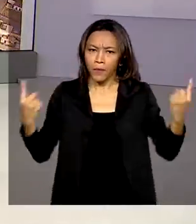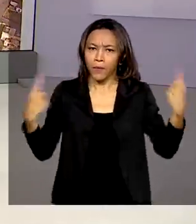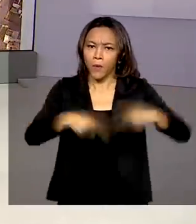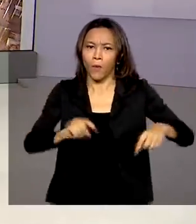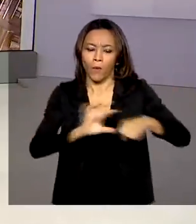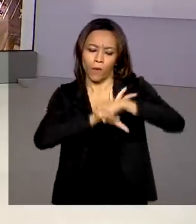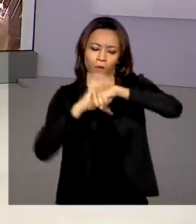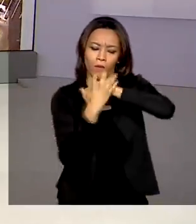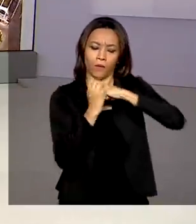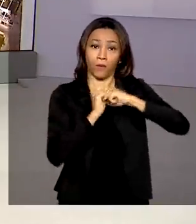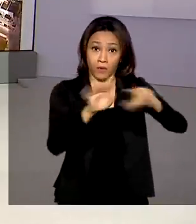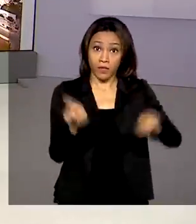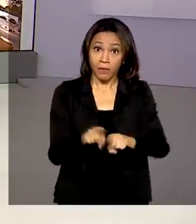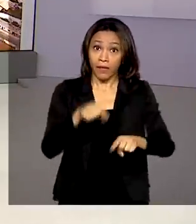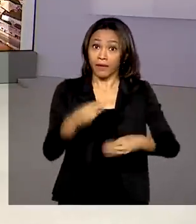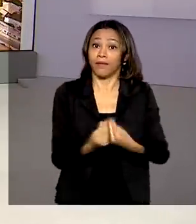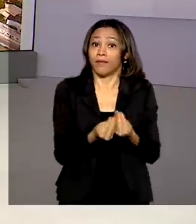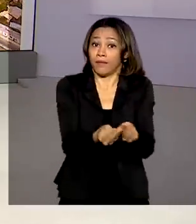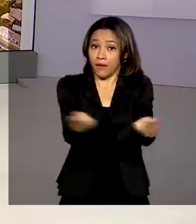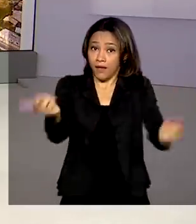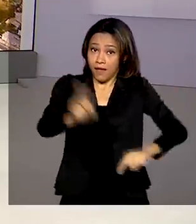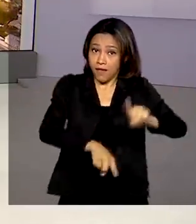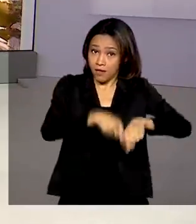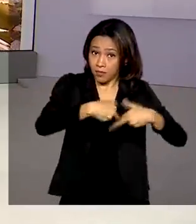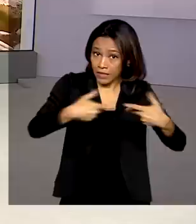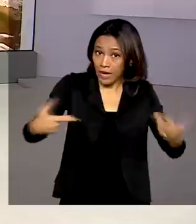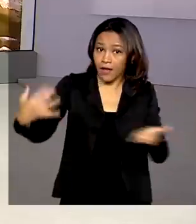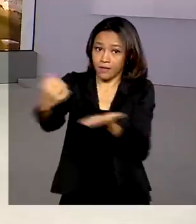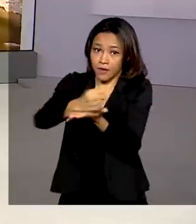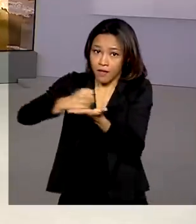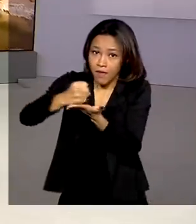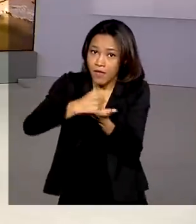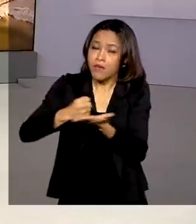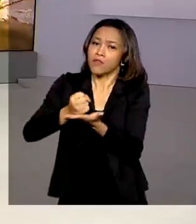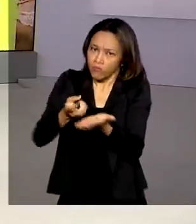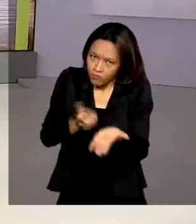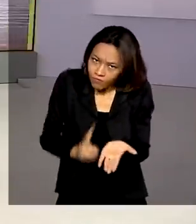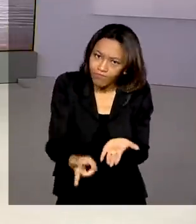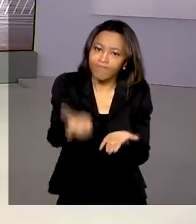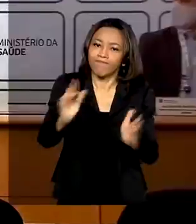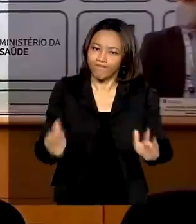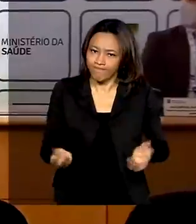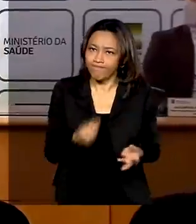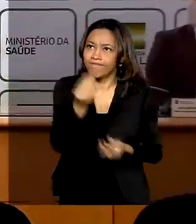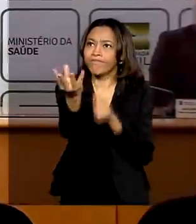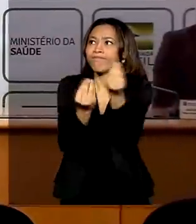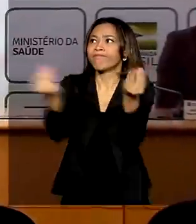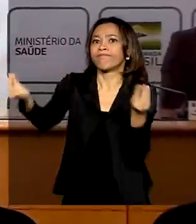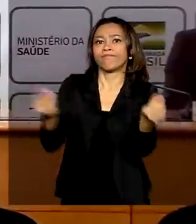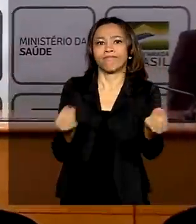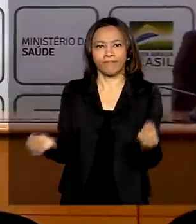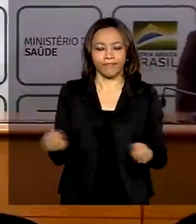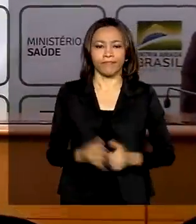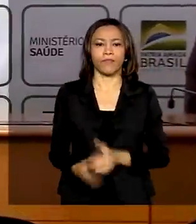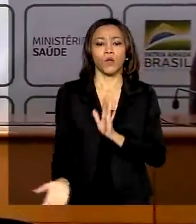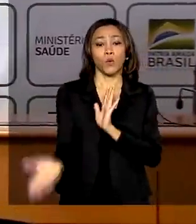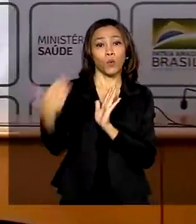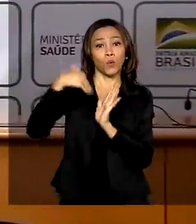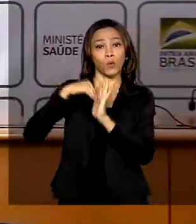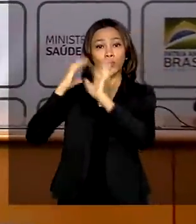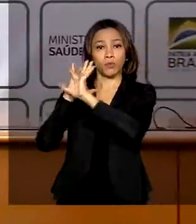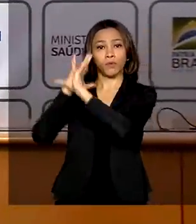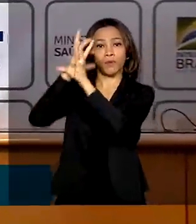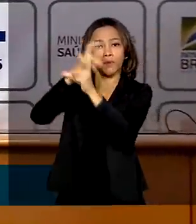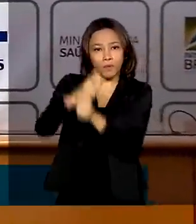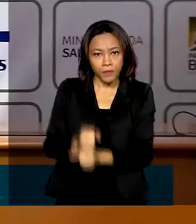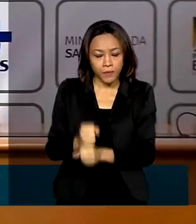como entrega de equipamentos e medicamentos para enfrentar a doença no país, continuam. O último balanço do Ministério da